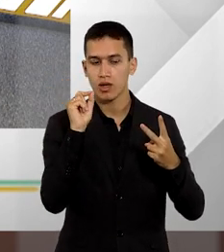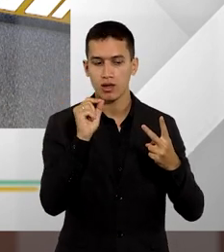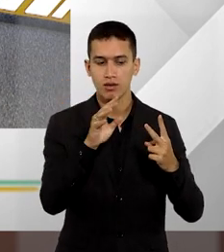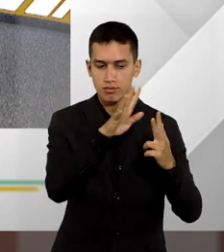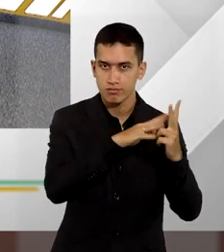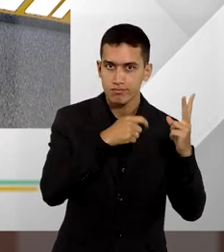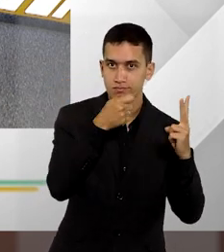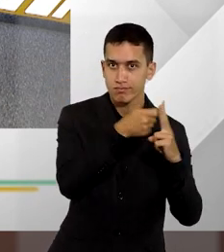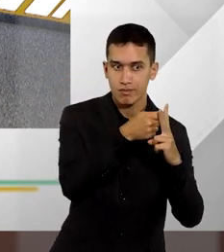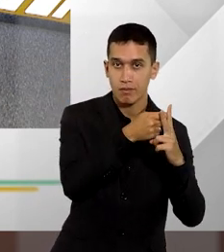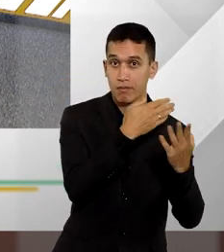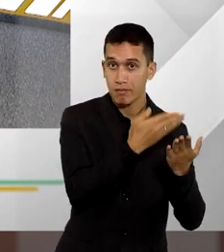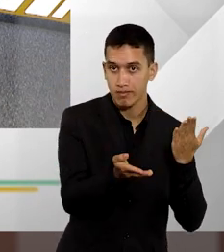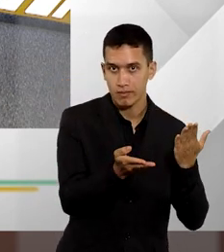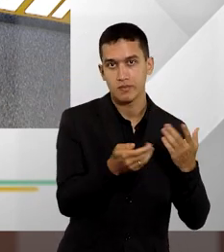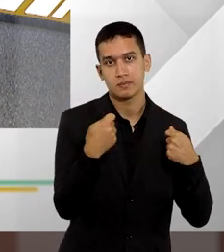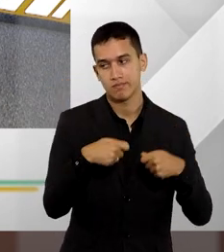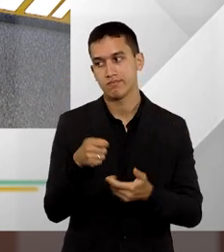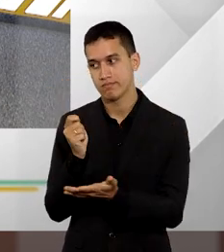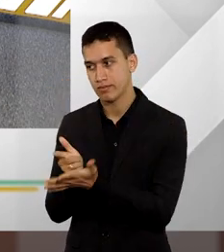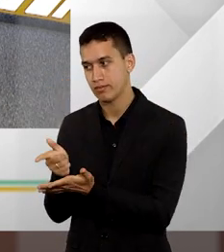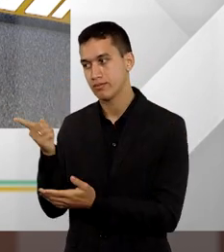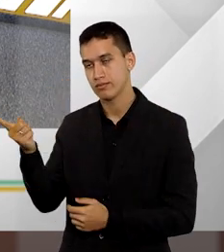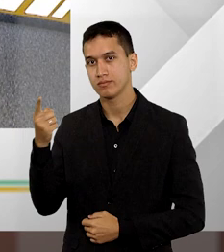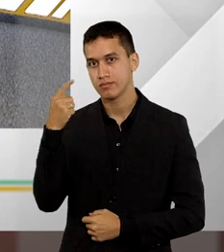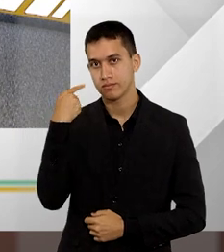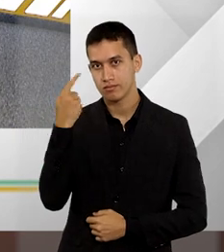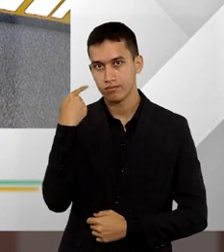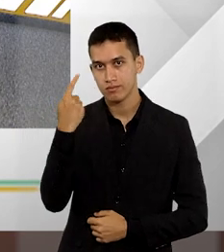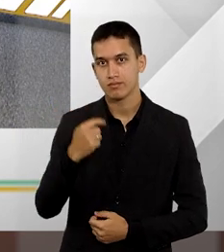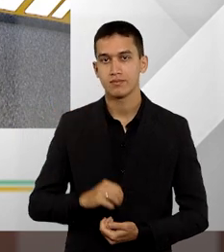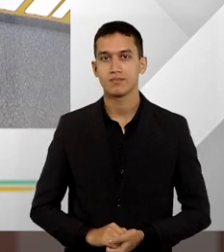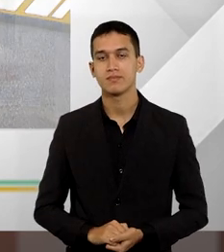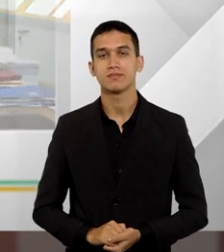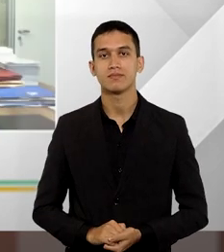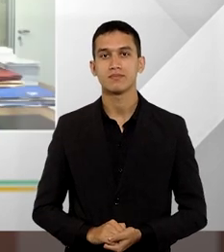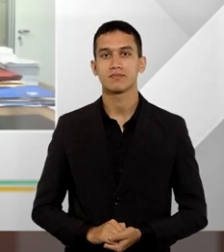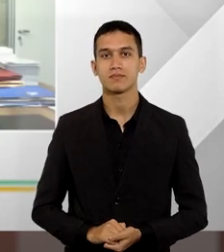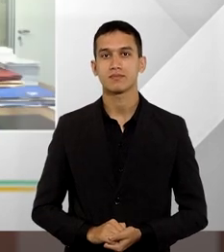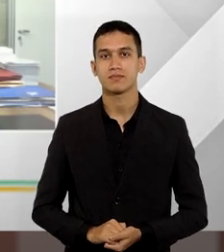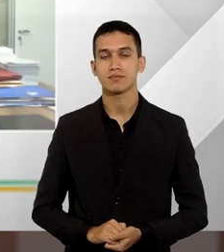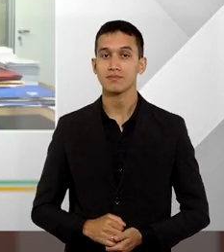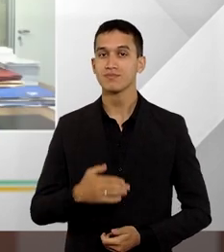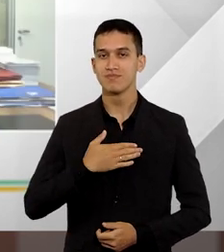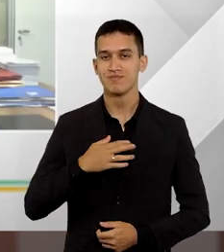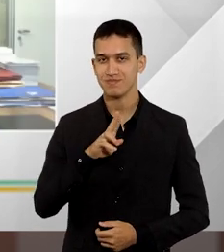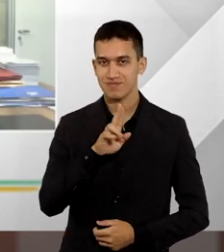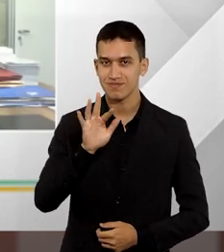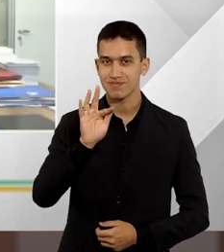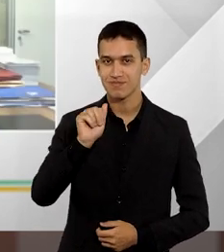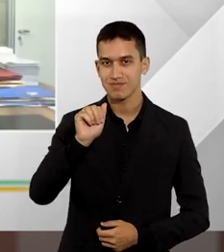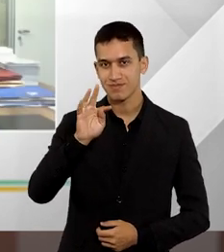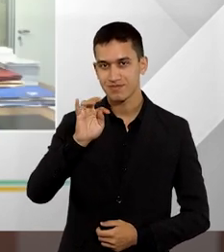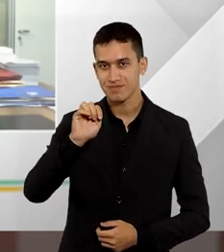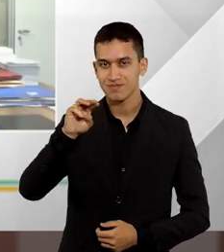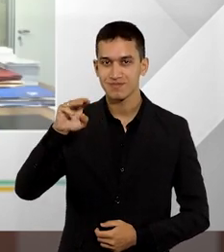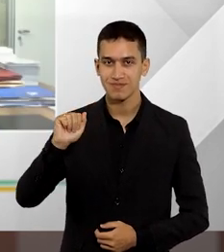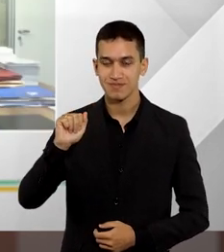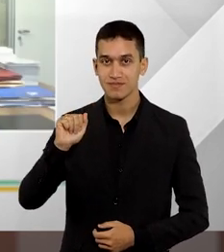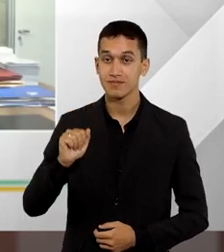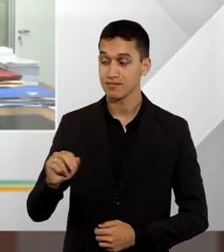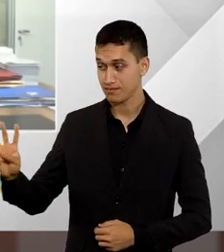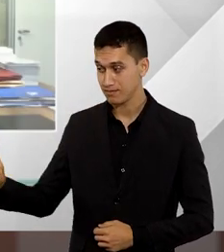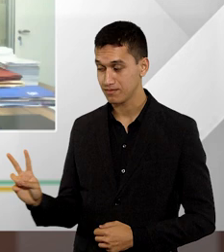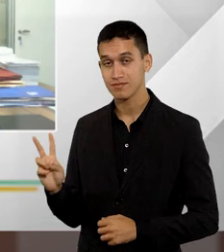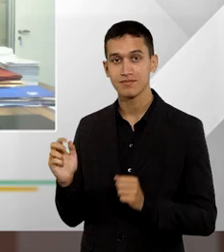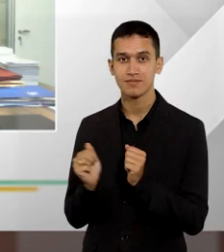parte vencida paga ao advogado da parte vencedora de uma demanda. Eu sou Fátima Ucho e aqui comigo os